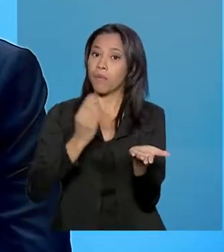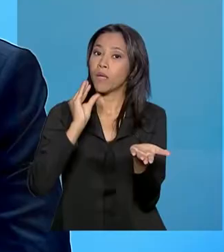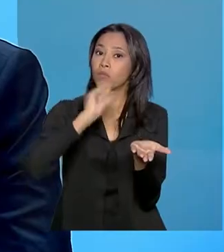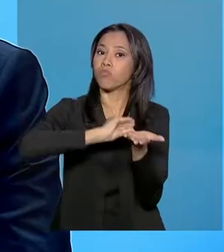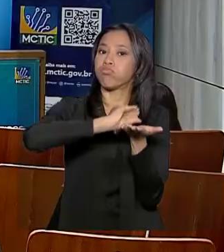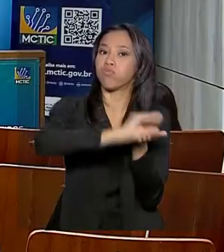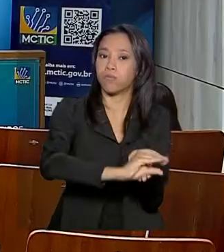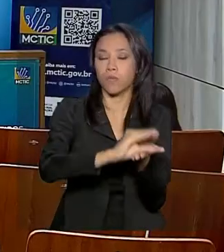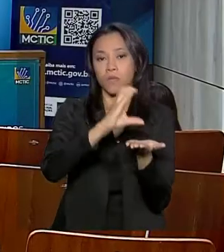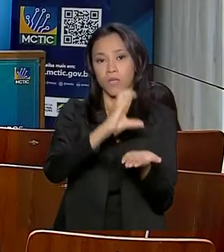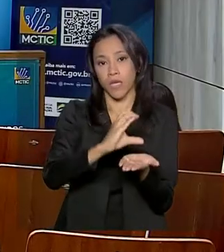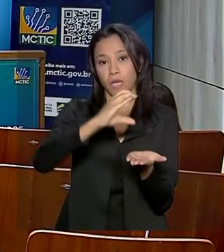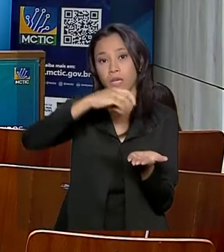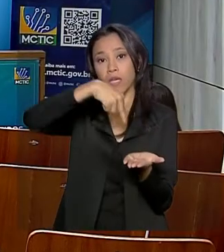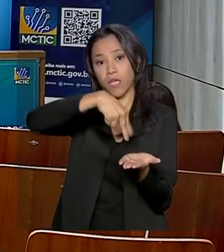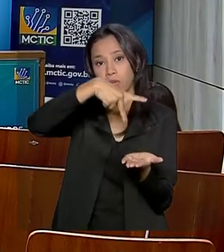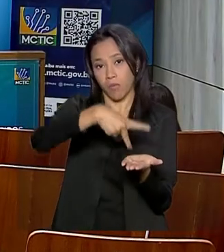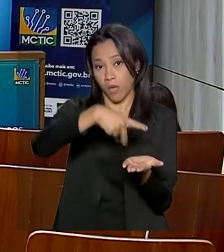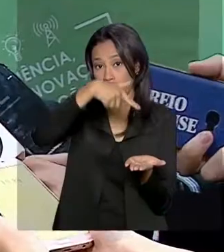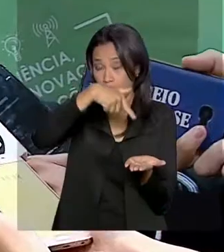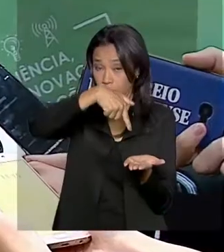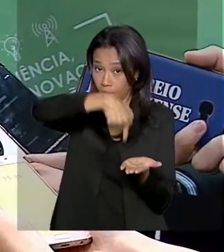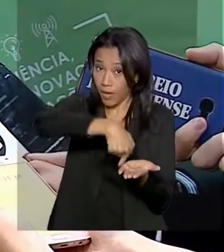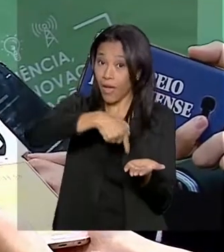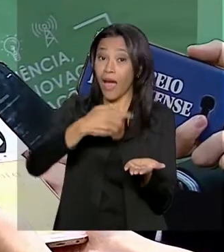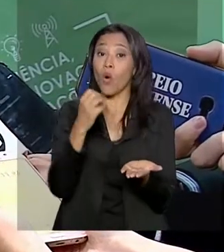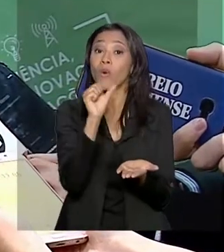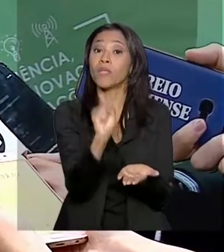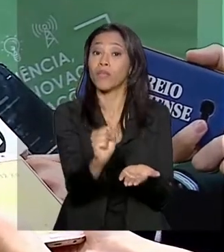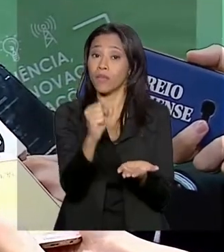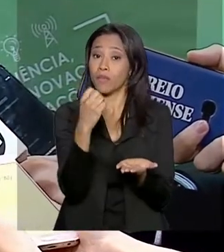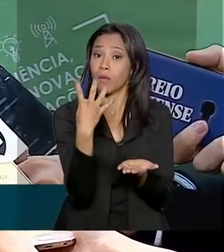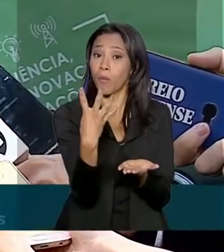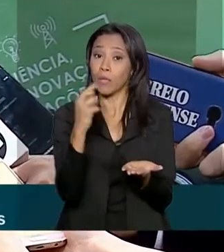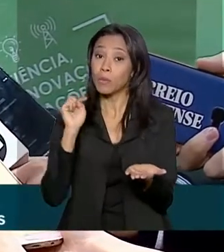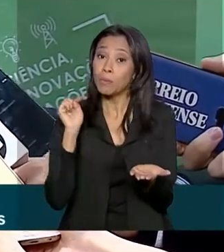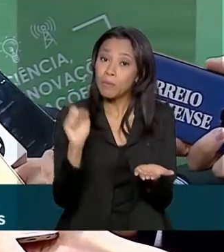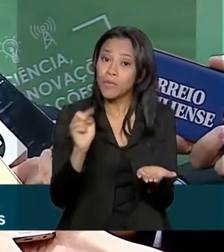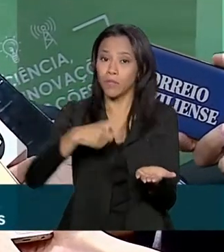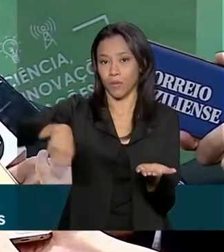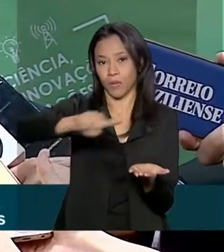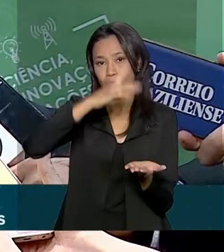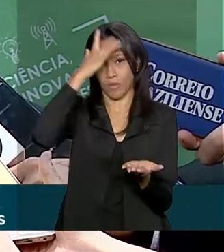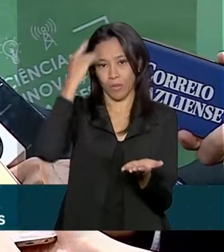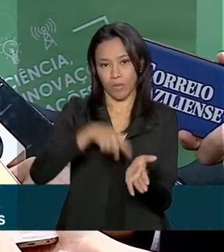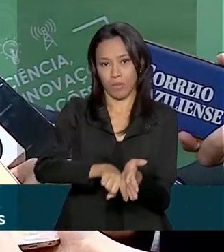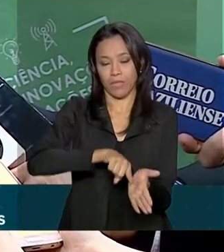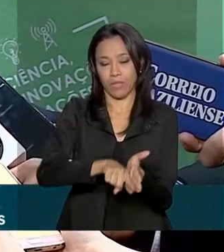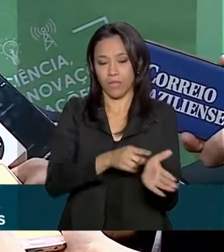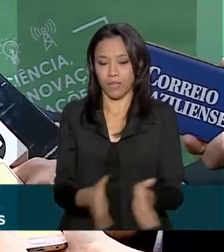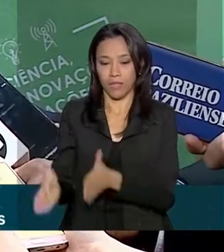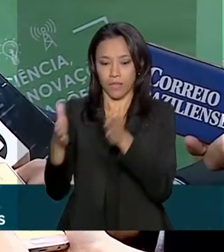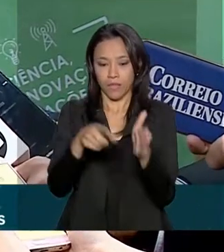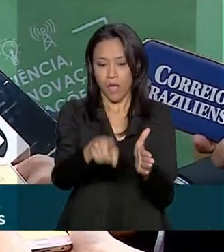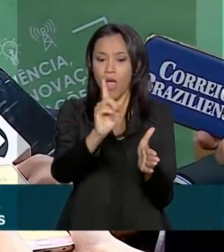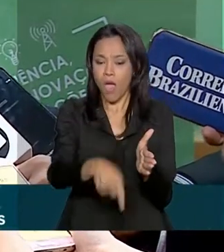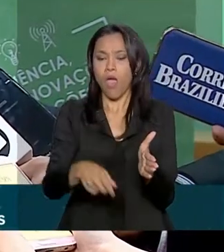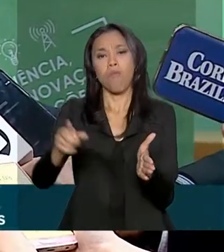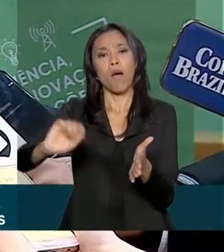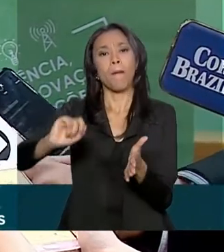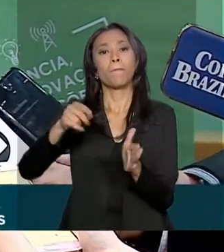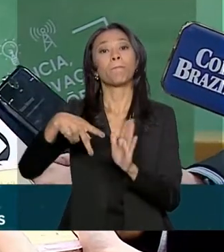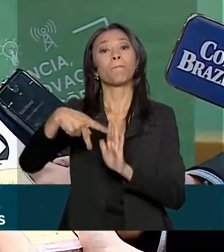a 84 mil pesquisadores. É uma portaria que já está para ser assinada agora pelo Paulo Guedes.